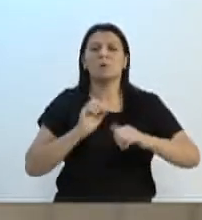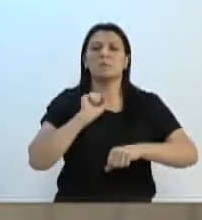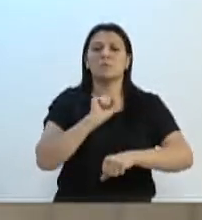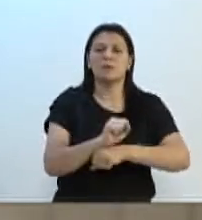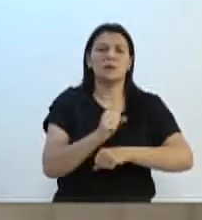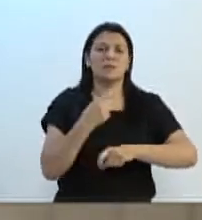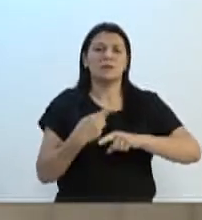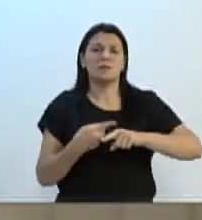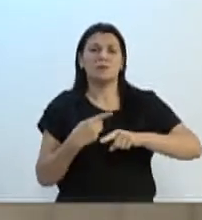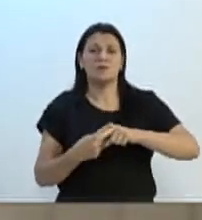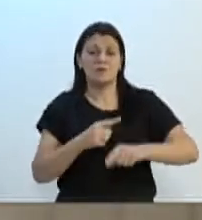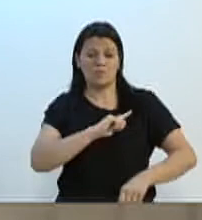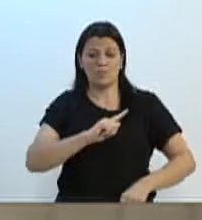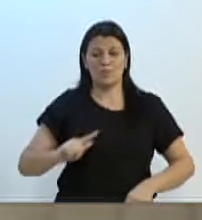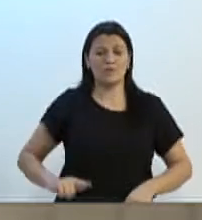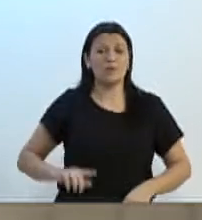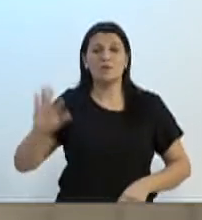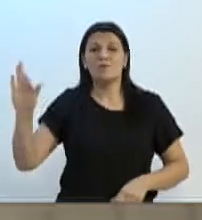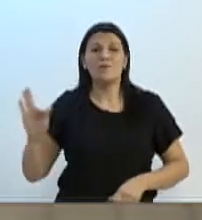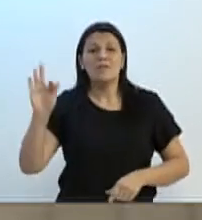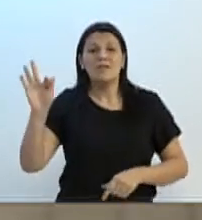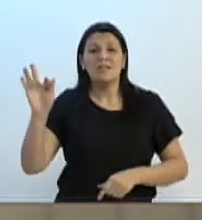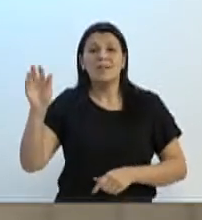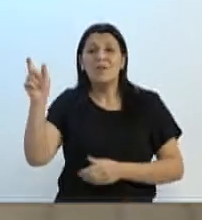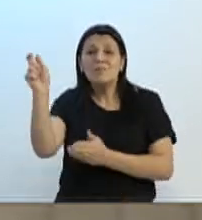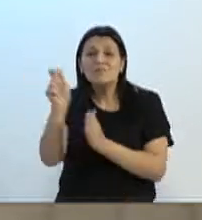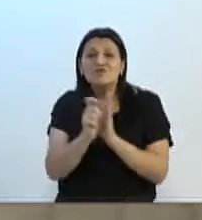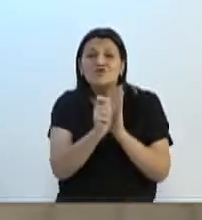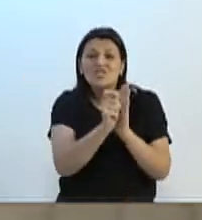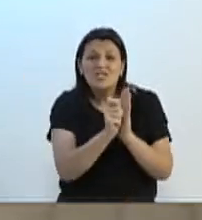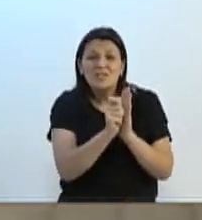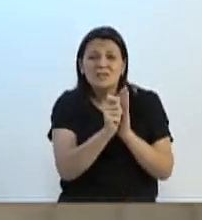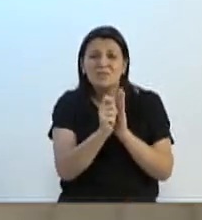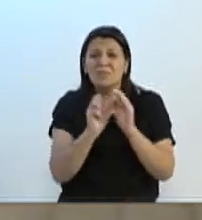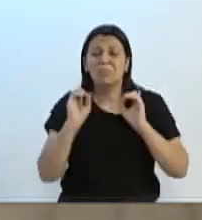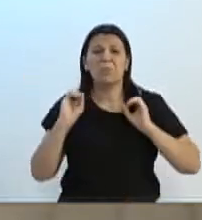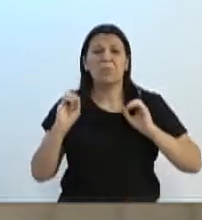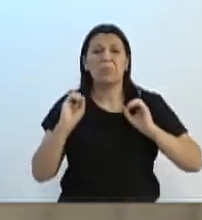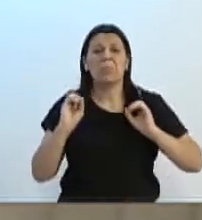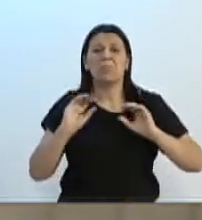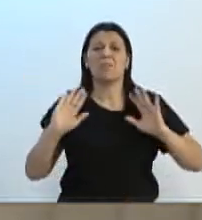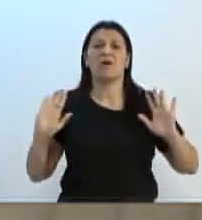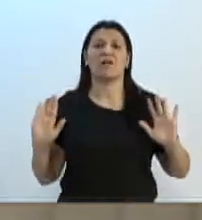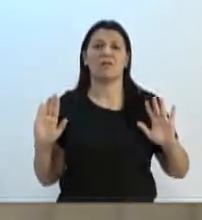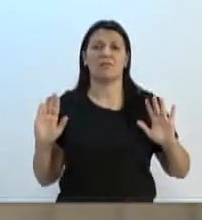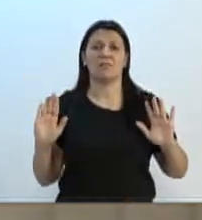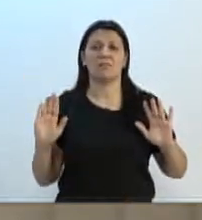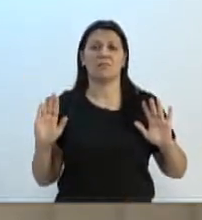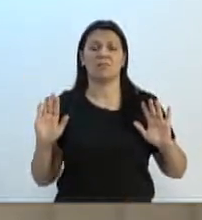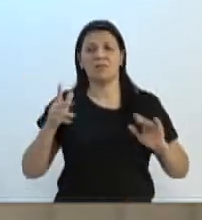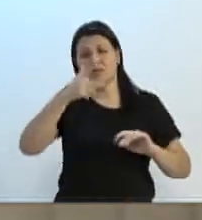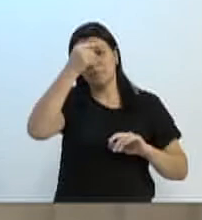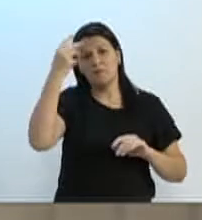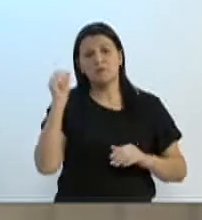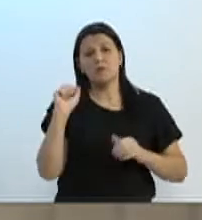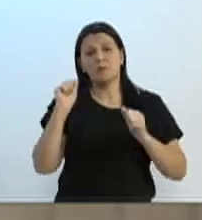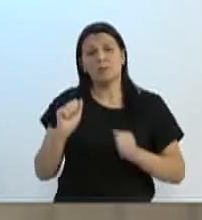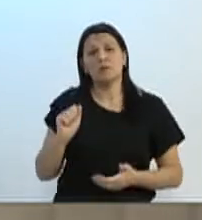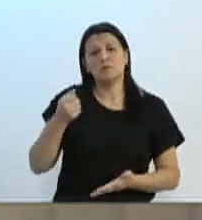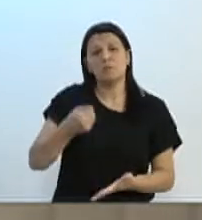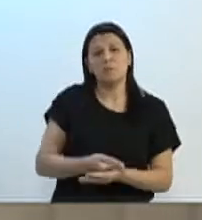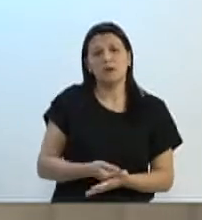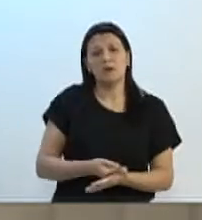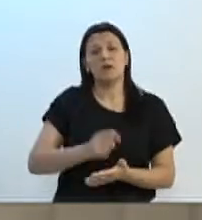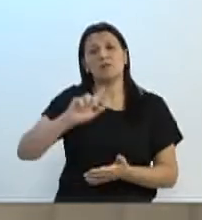é porque o governo federal não libera sequer que a Prefeitura Municipal de Blumenau adiante com recursos próprios a obra e que